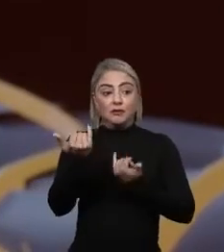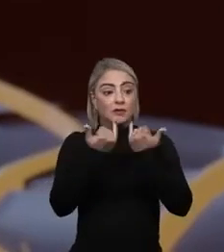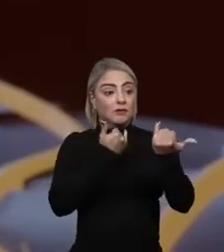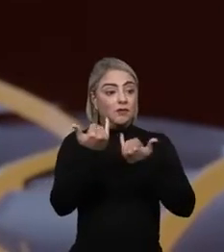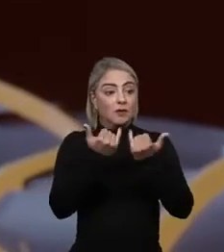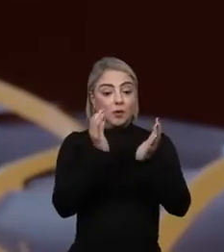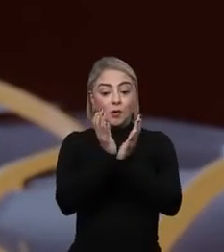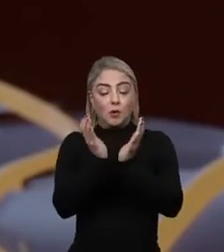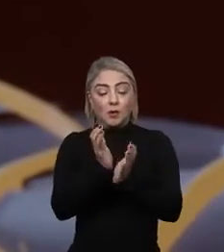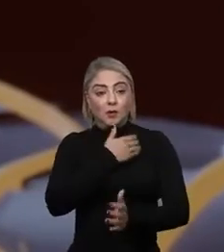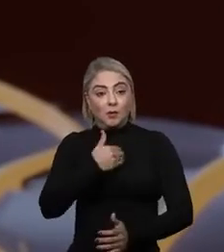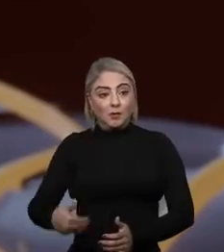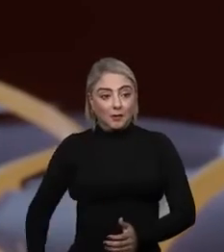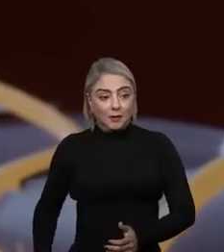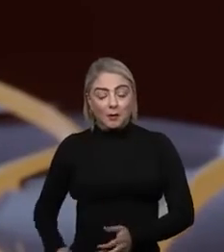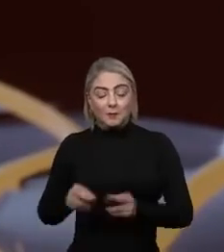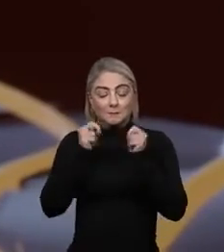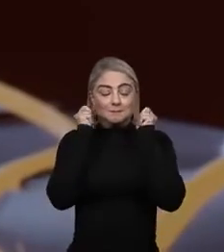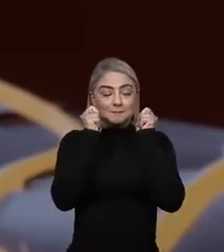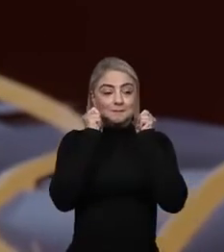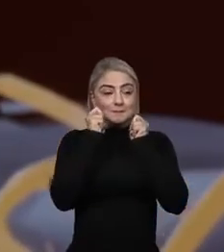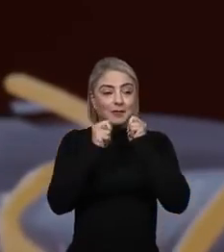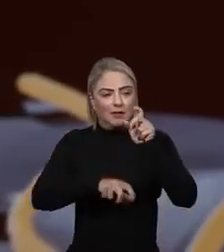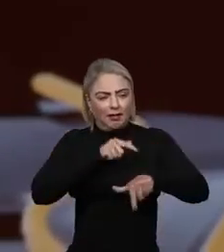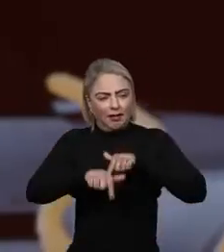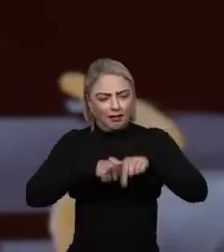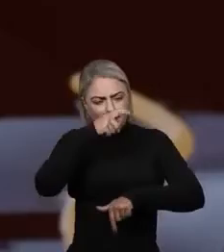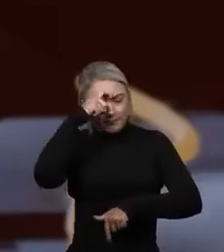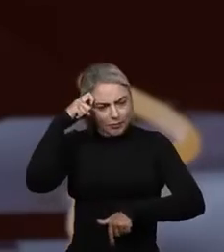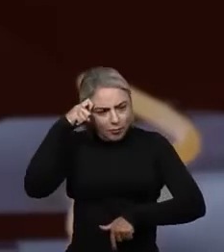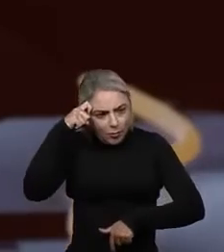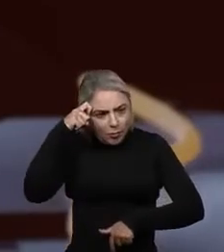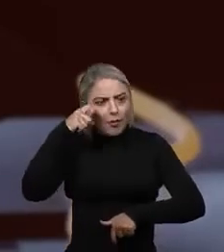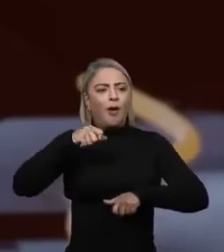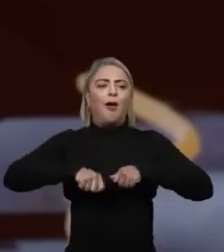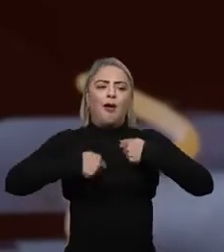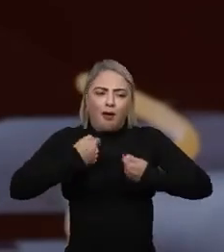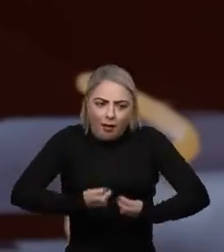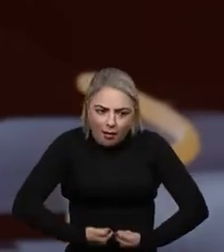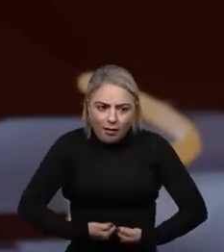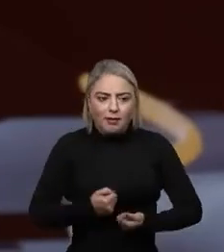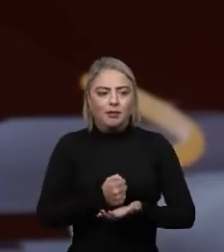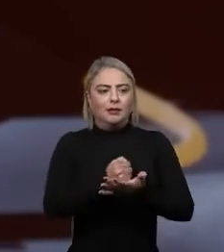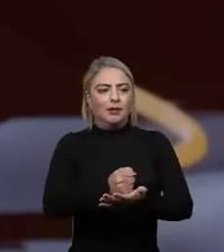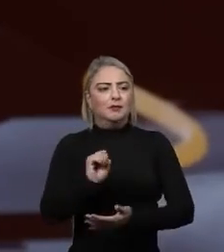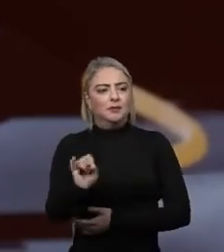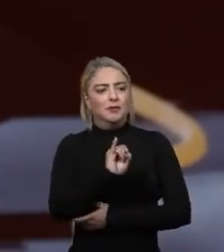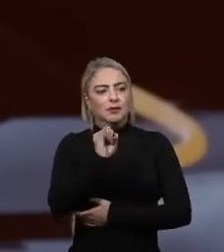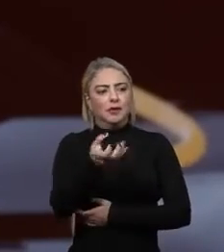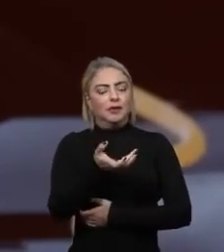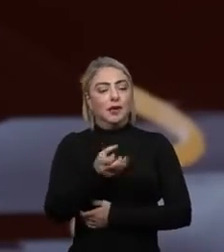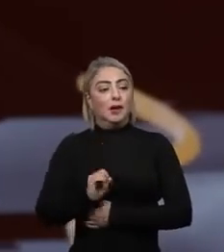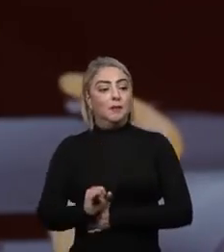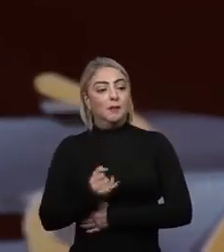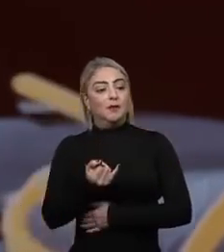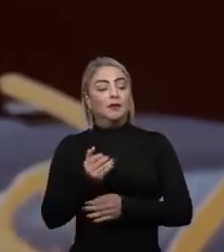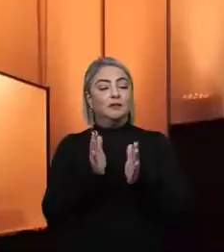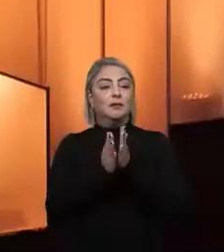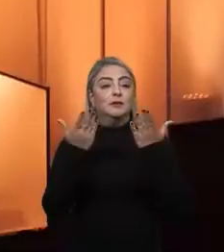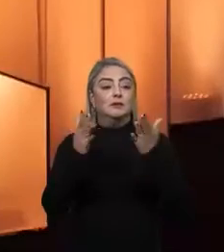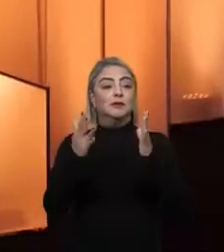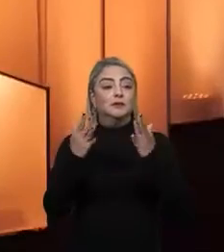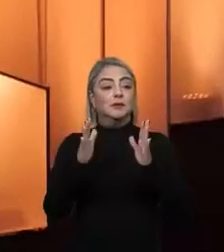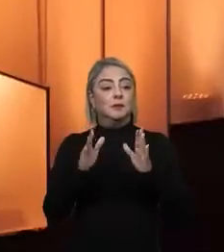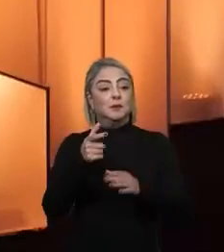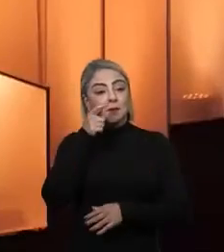Eu estou na torcida por essa turma, porque o trabalho é árduo e a gente tem conseguido fazer entregas relevantes. Quero aproveitar também para parabenizar todo mundo que